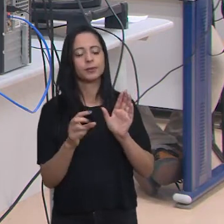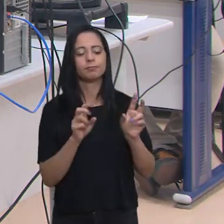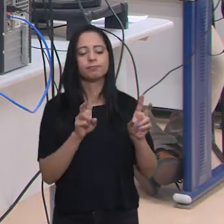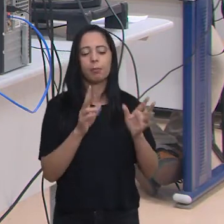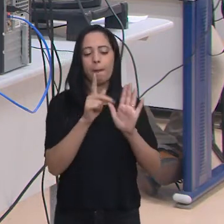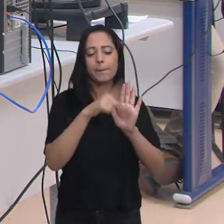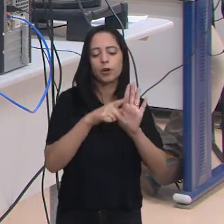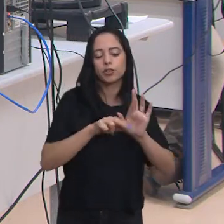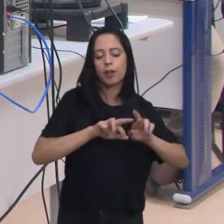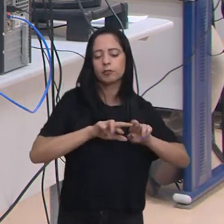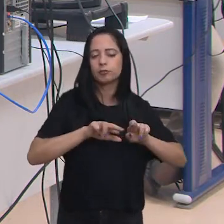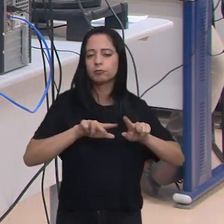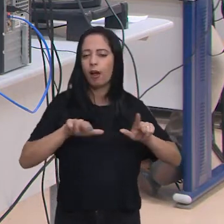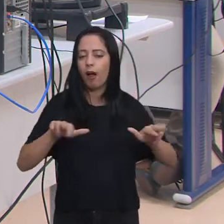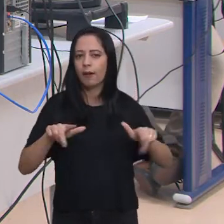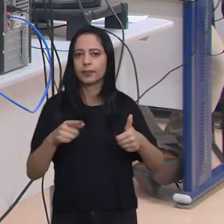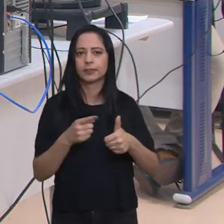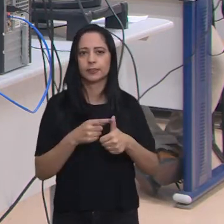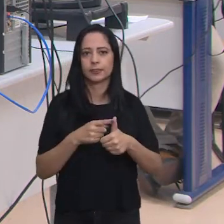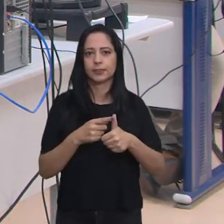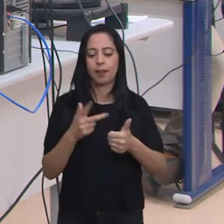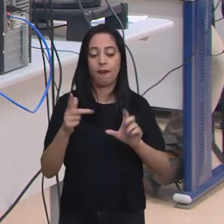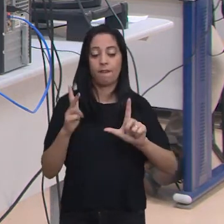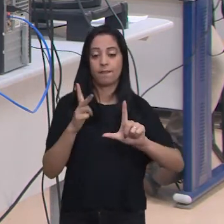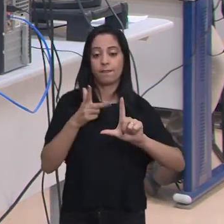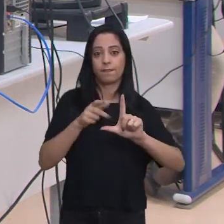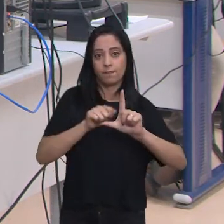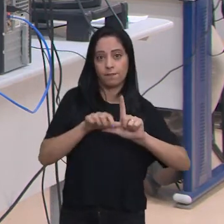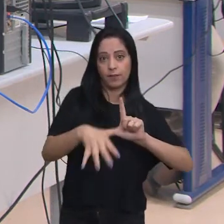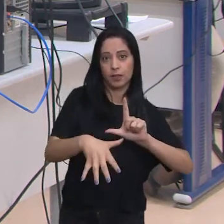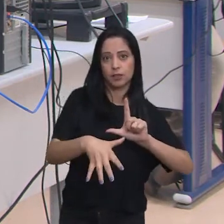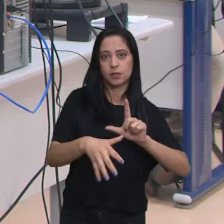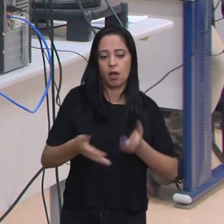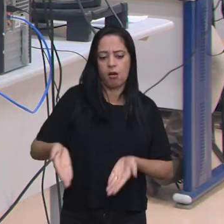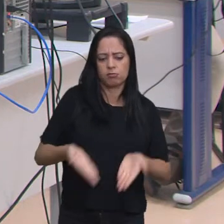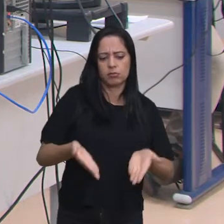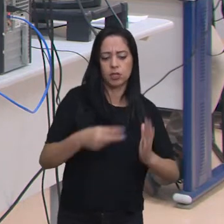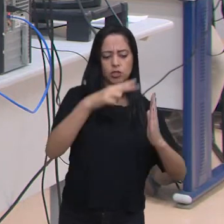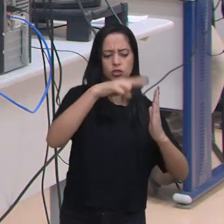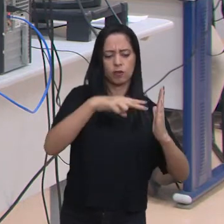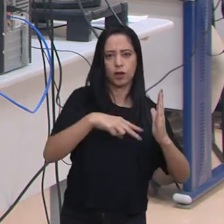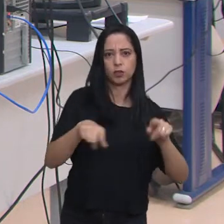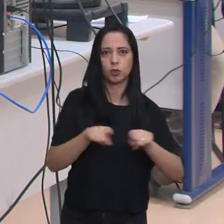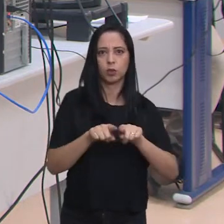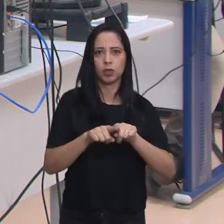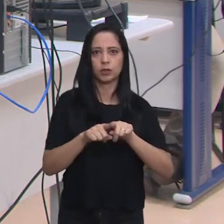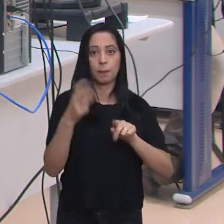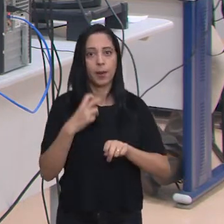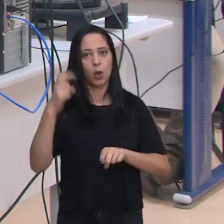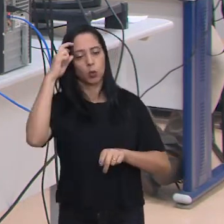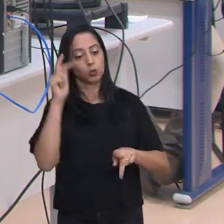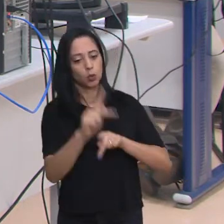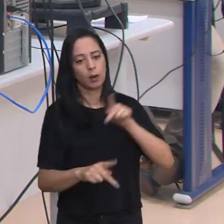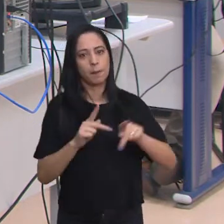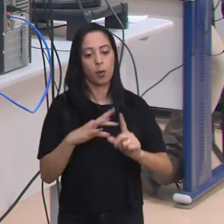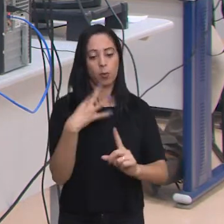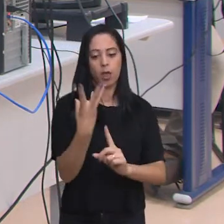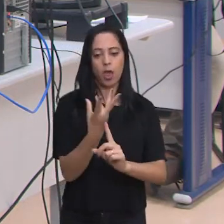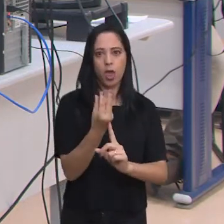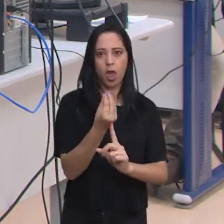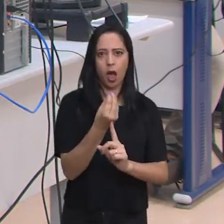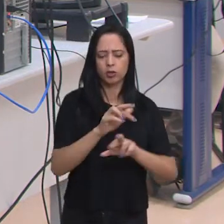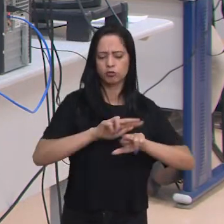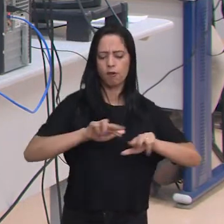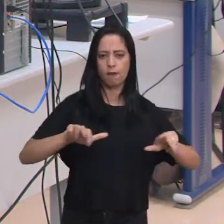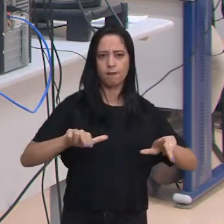abrangem projetos nas áreas de audiovisual, incentivo à leitura, cultura popular e artes integradas. Ao todo,